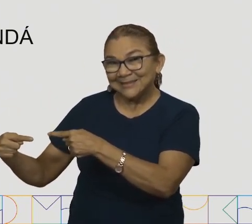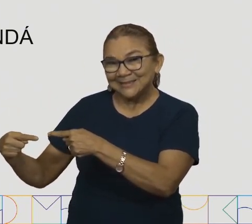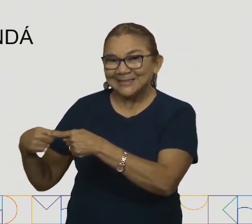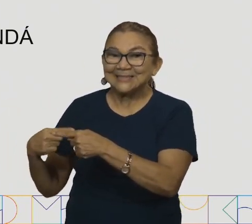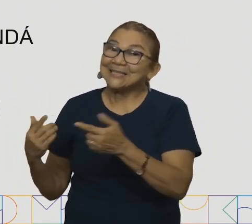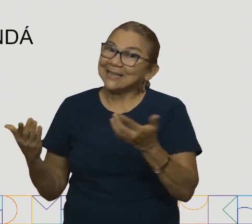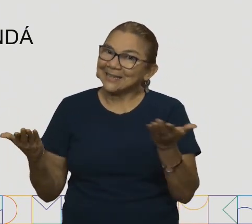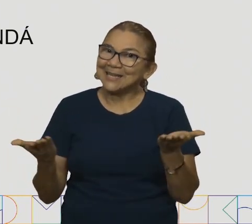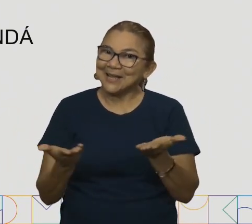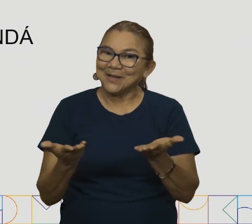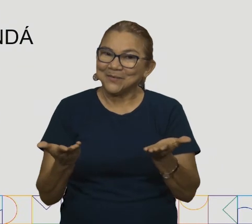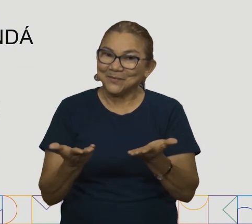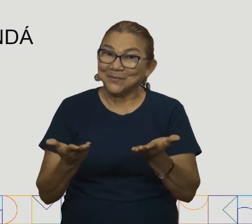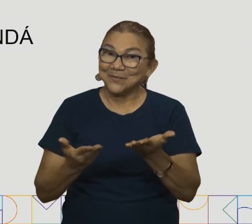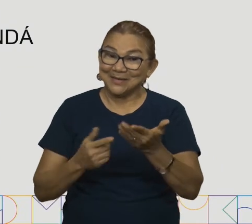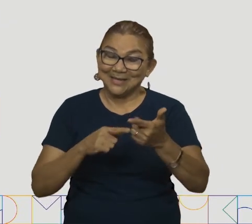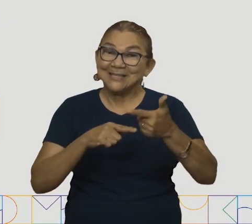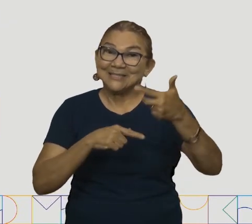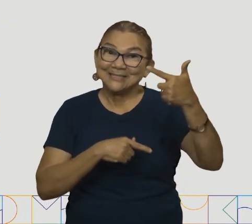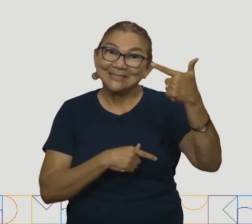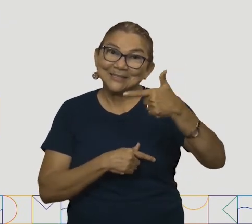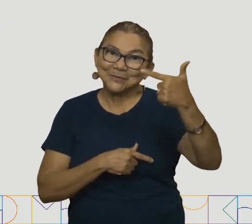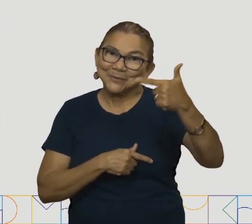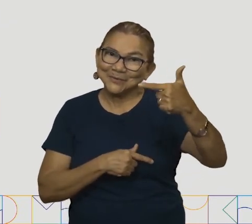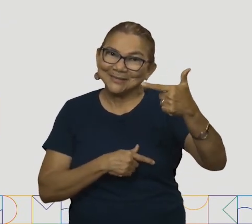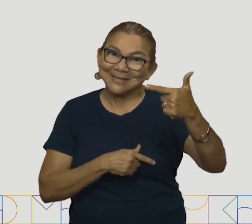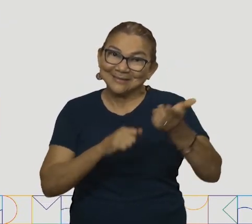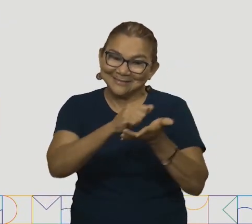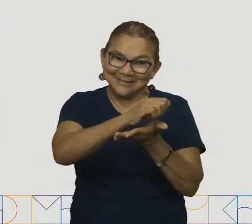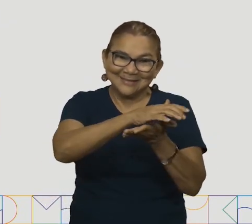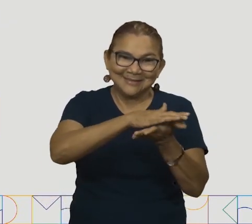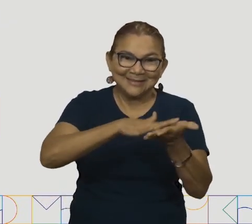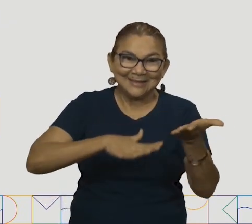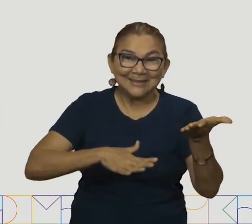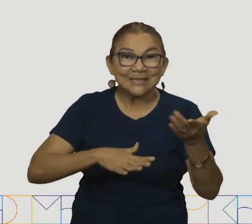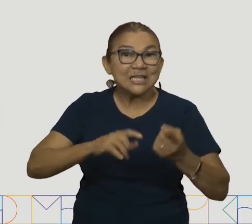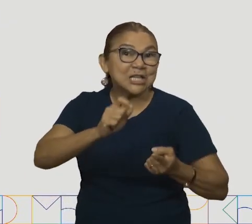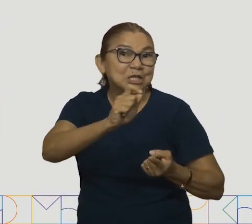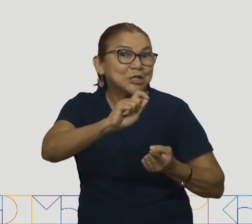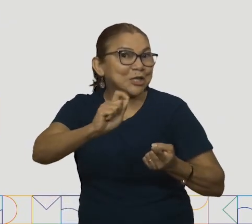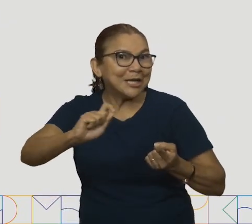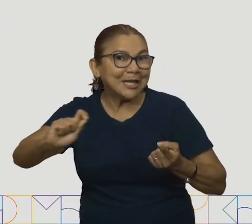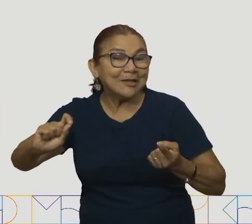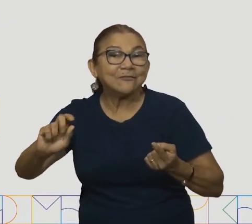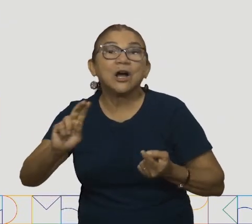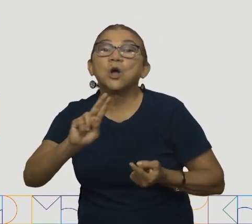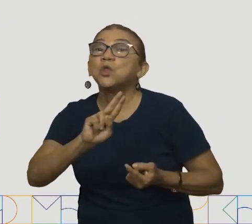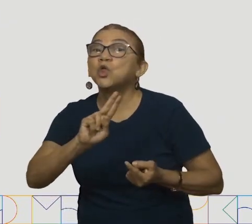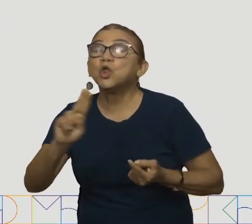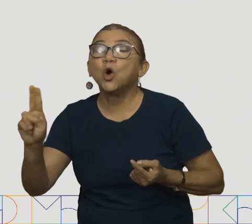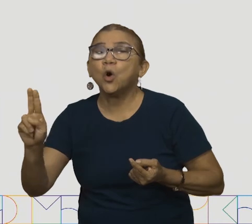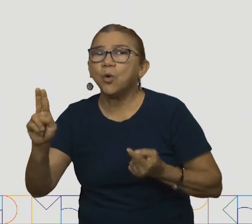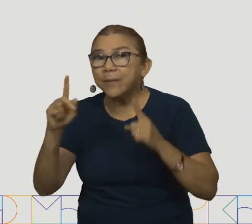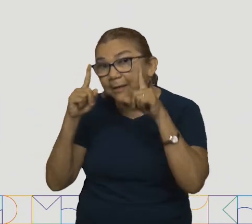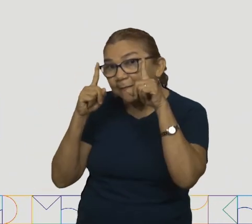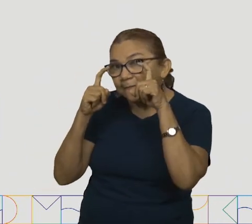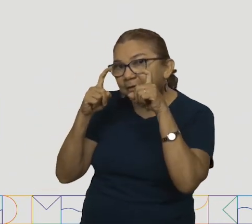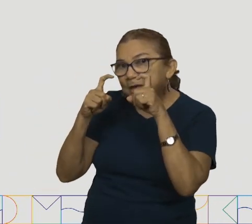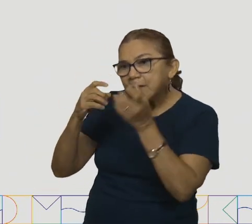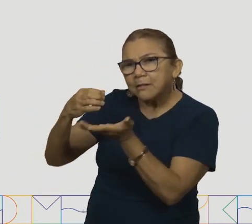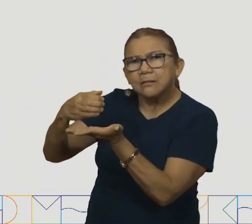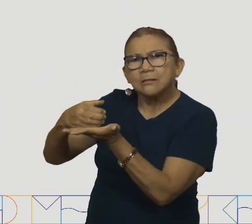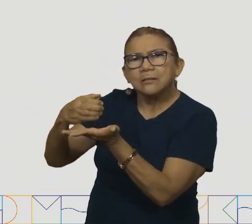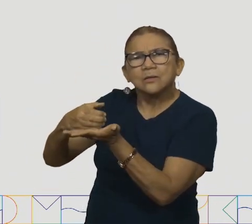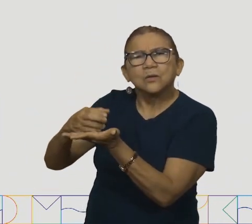E agora nós vamos para a nossa segunda atividade. Escreva o nome dos itens abaixo.